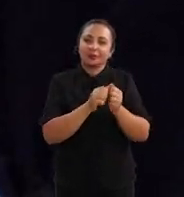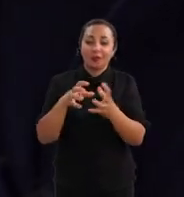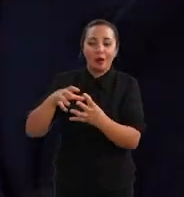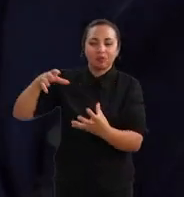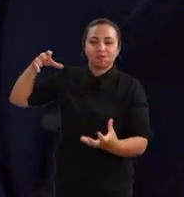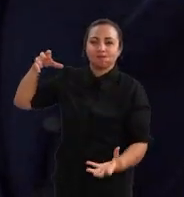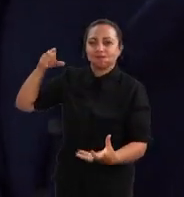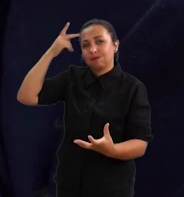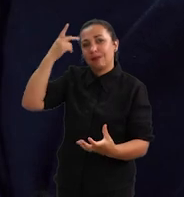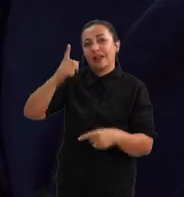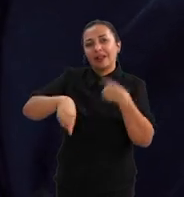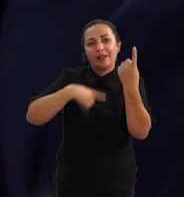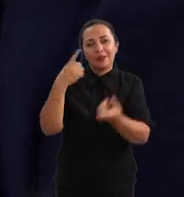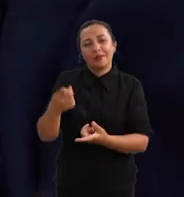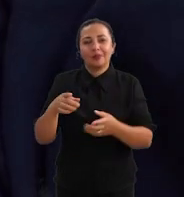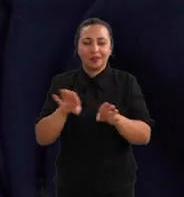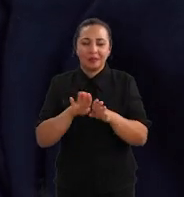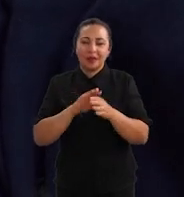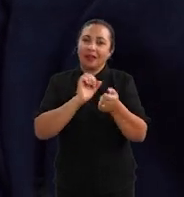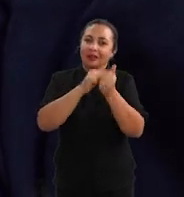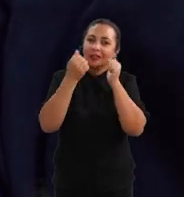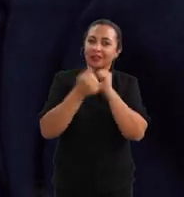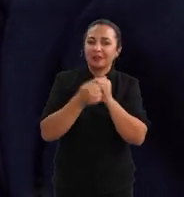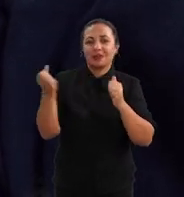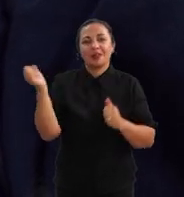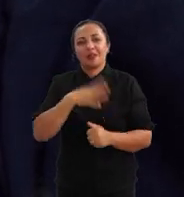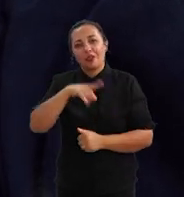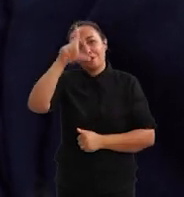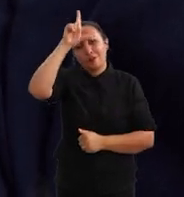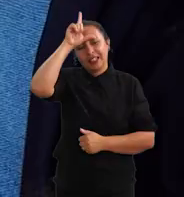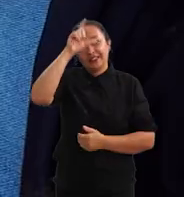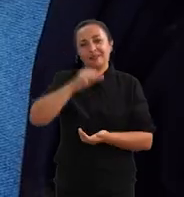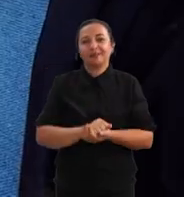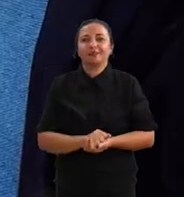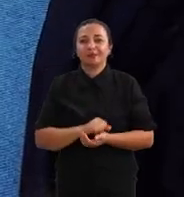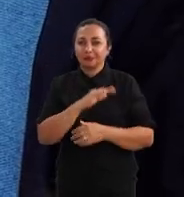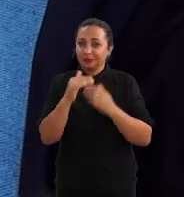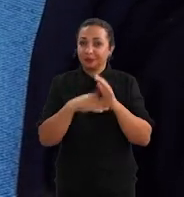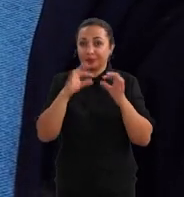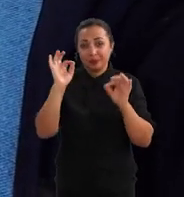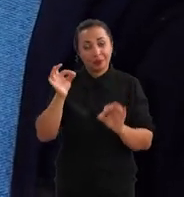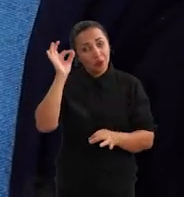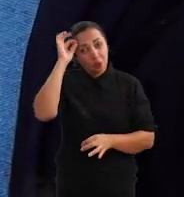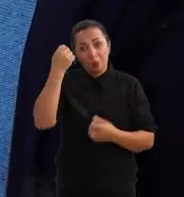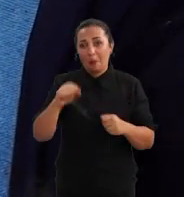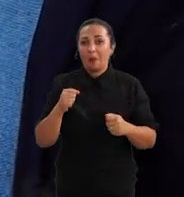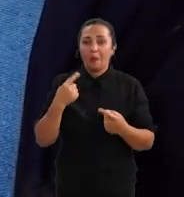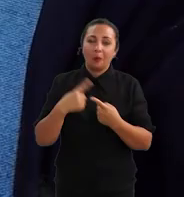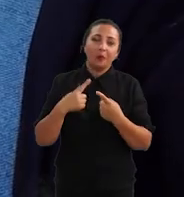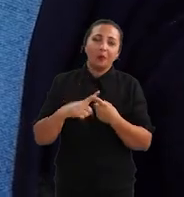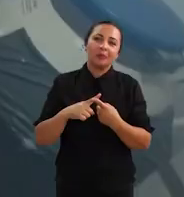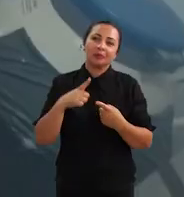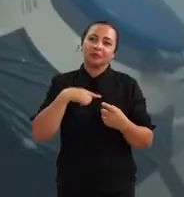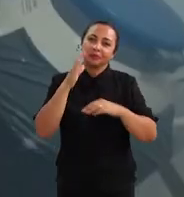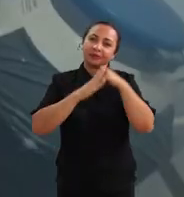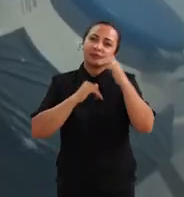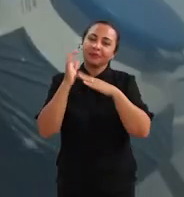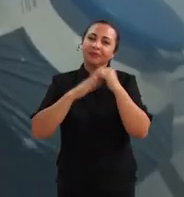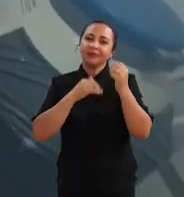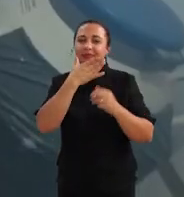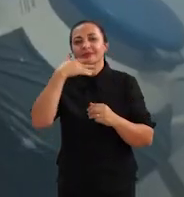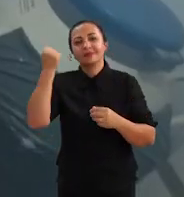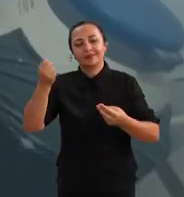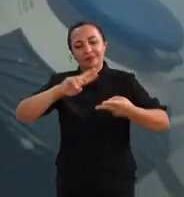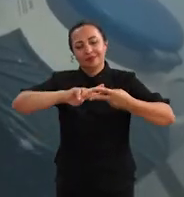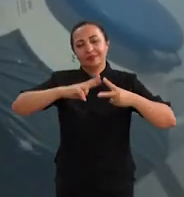para que as demais operárias se adaptem à nova abelha líder. Isso tudo só é possível graças às práticas